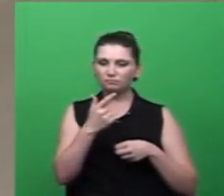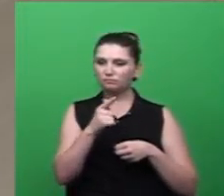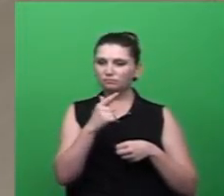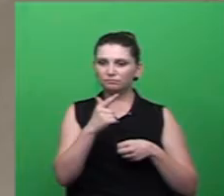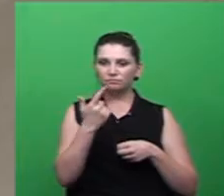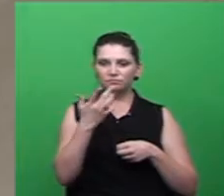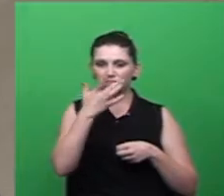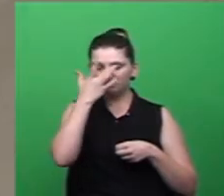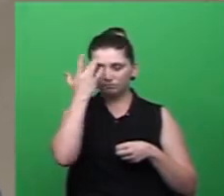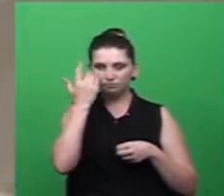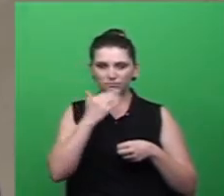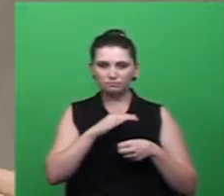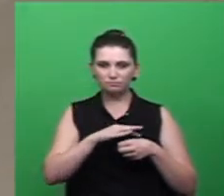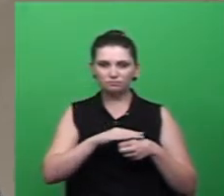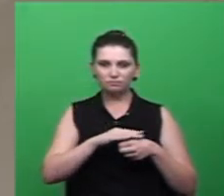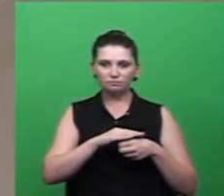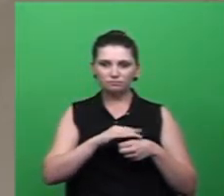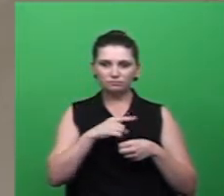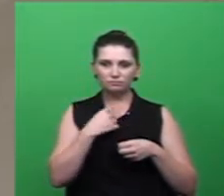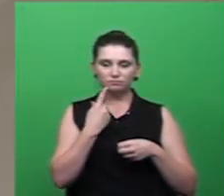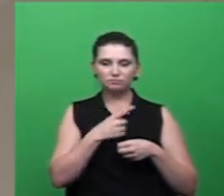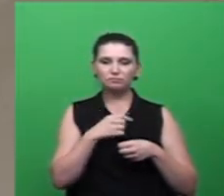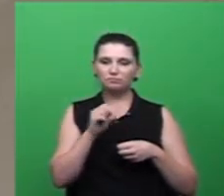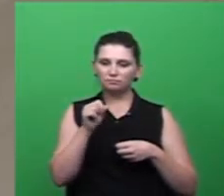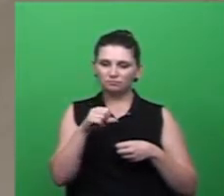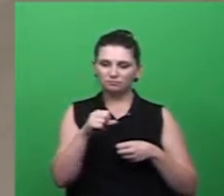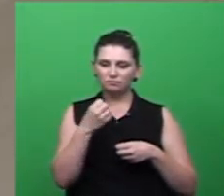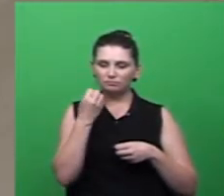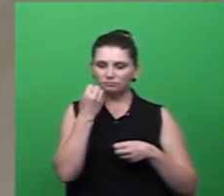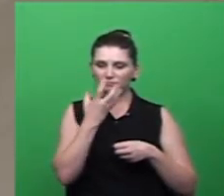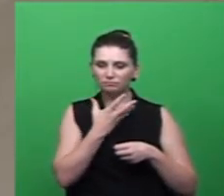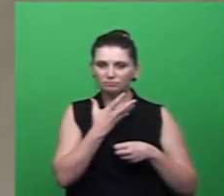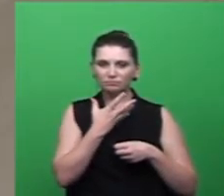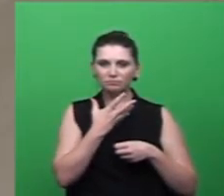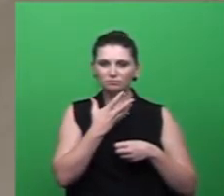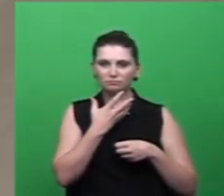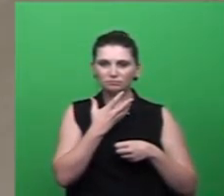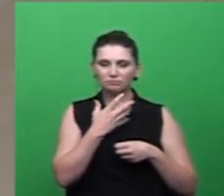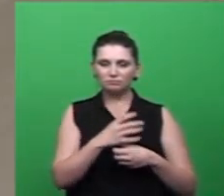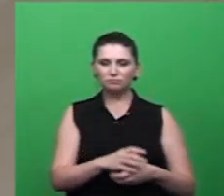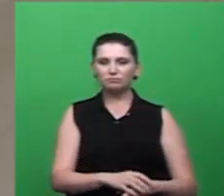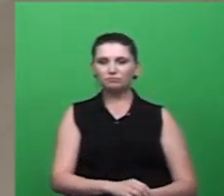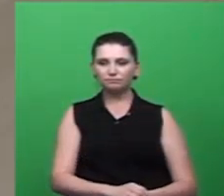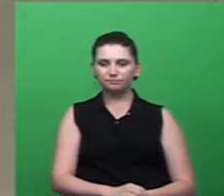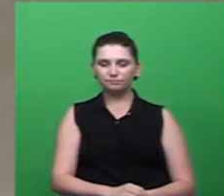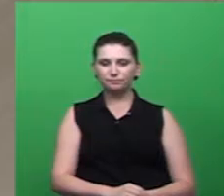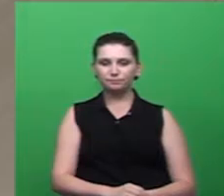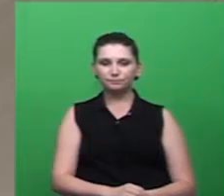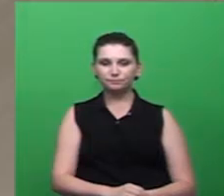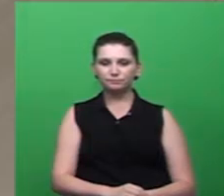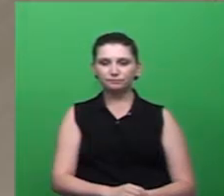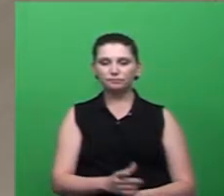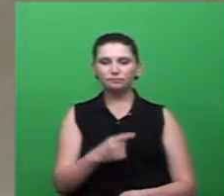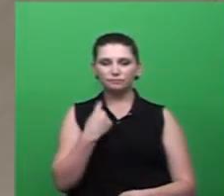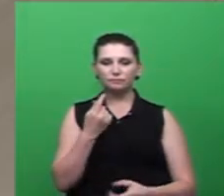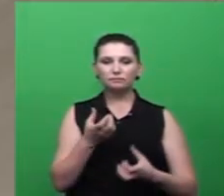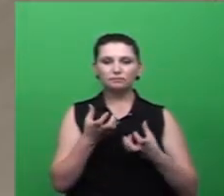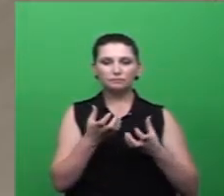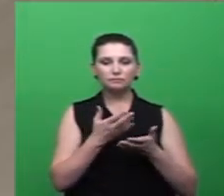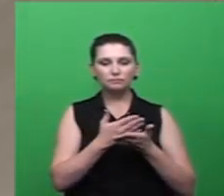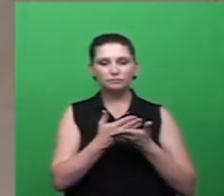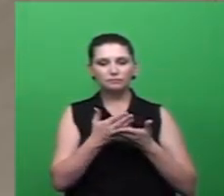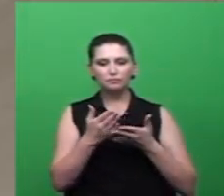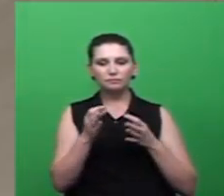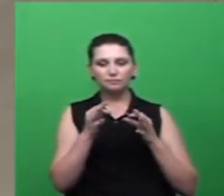outra pessoa. Então, gente está bem anterior ao fato de infestação ou infecção. E é assim que a gente quer se manter, na